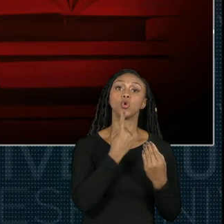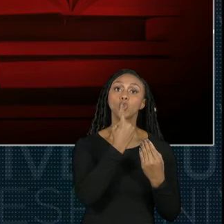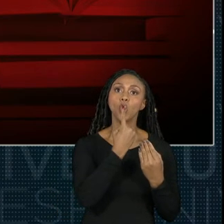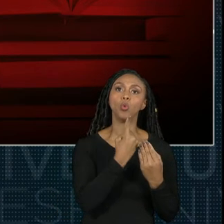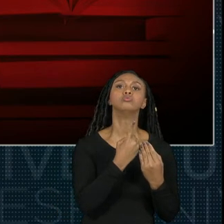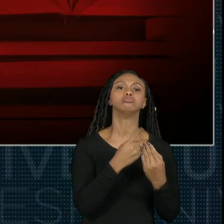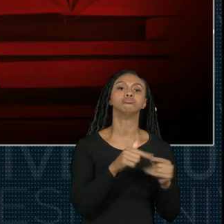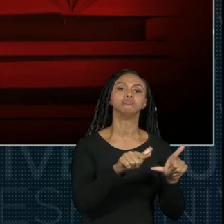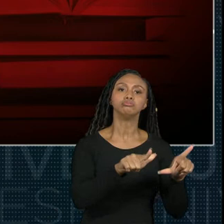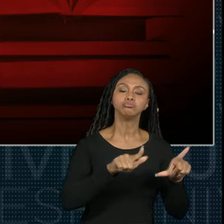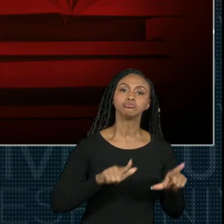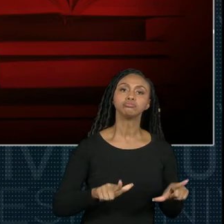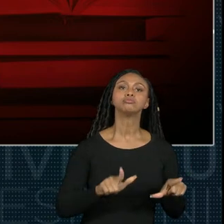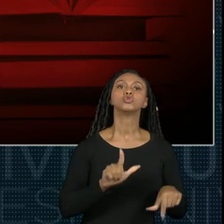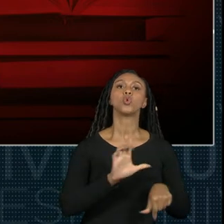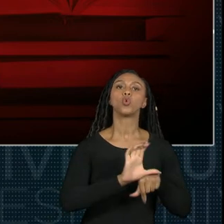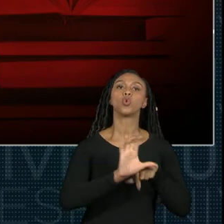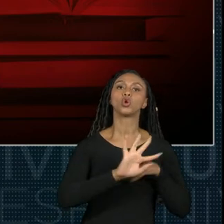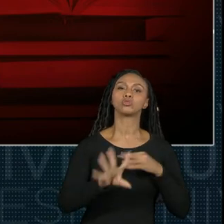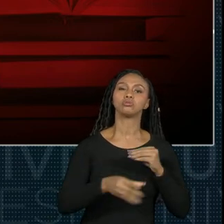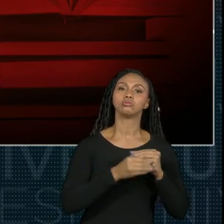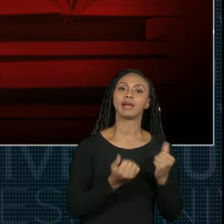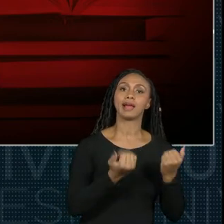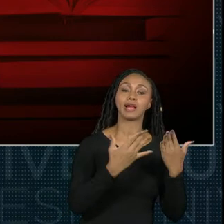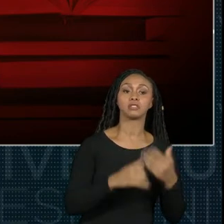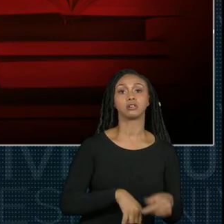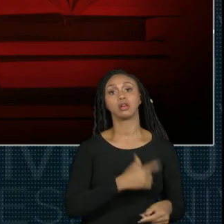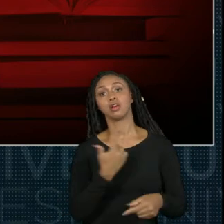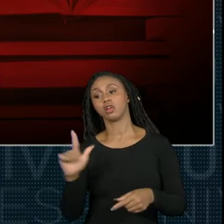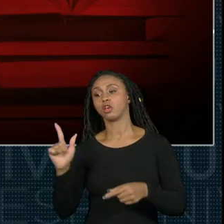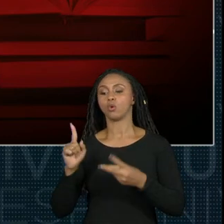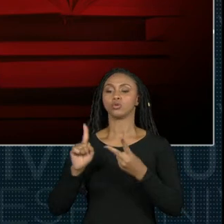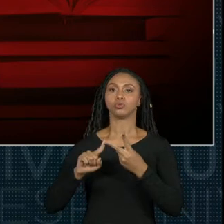extracurricular e um para trabalho voluntário.